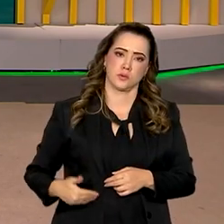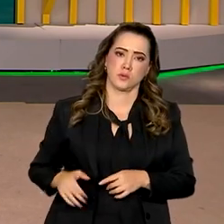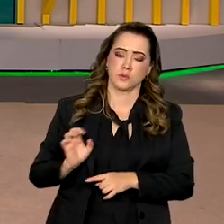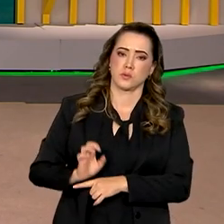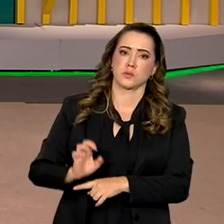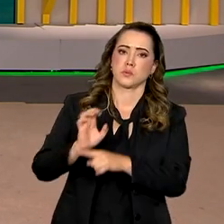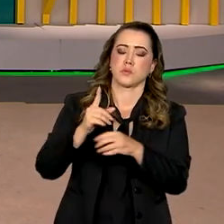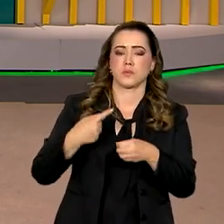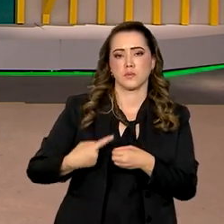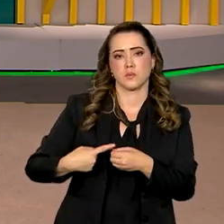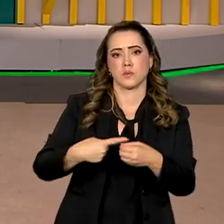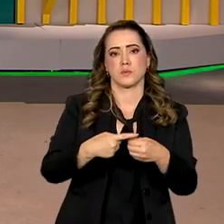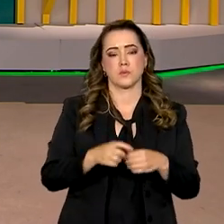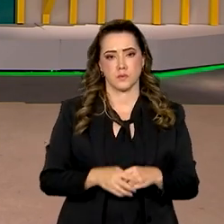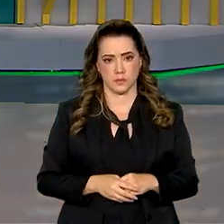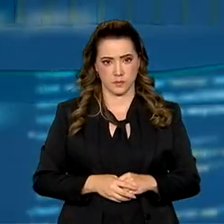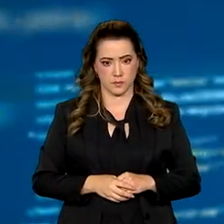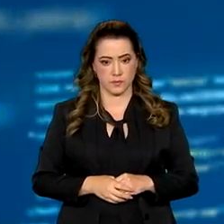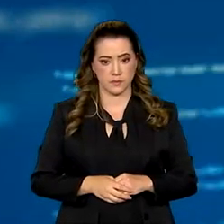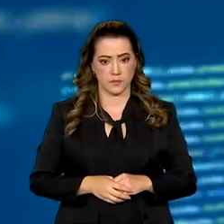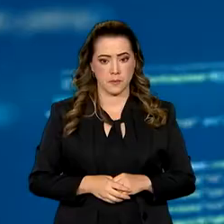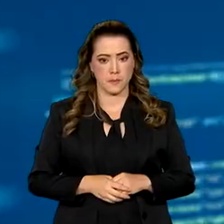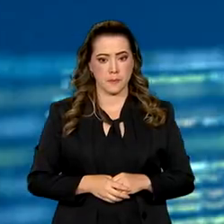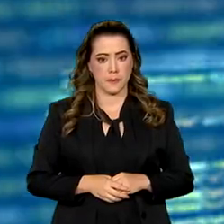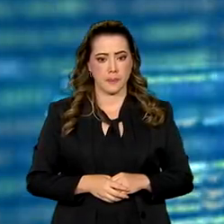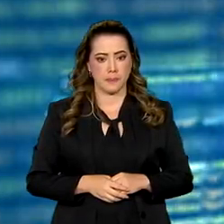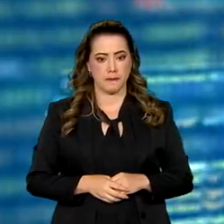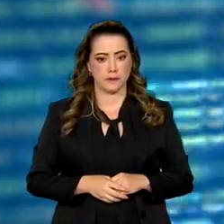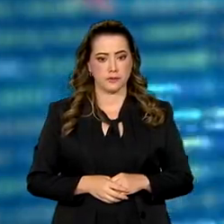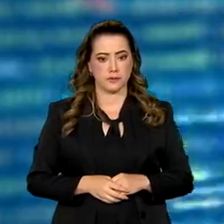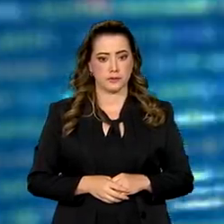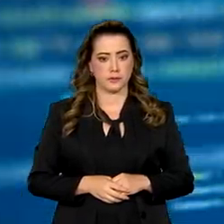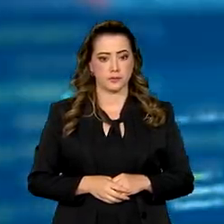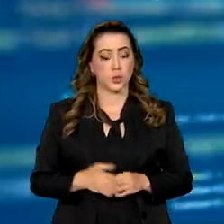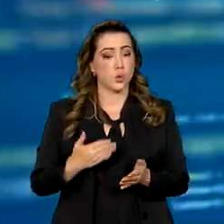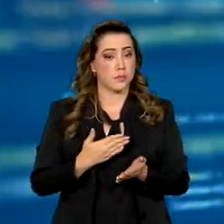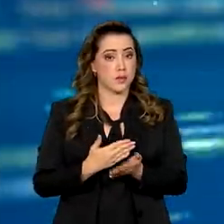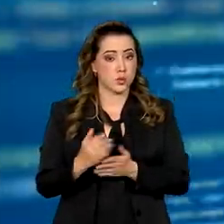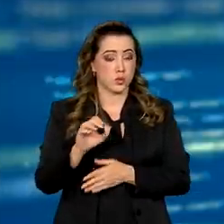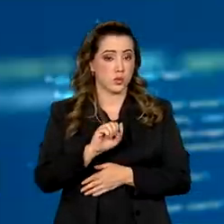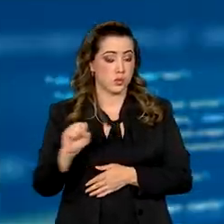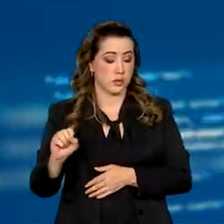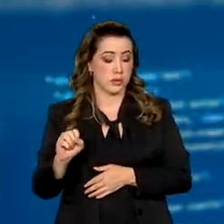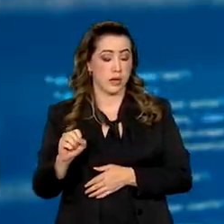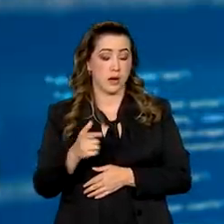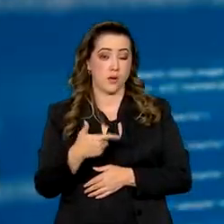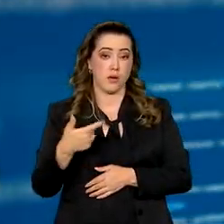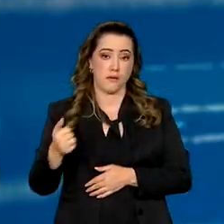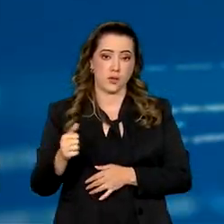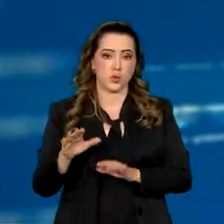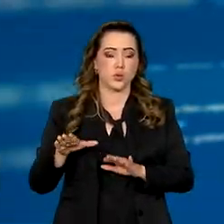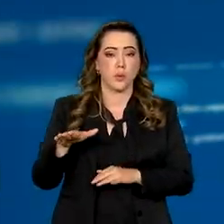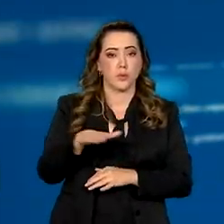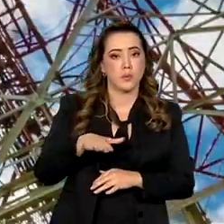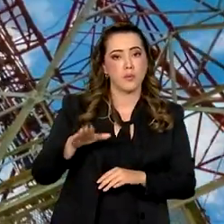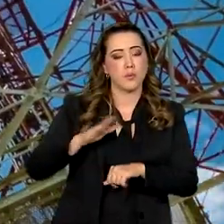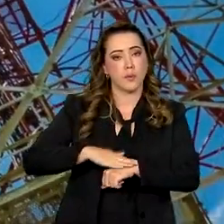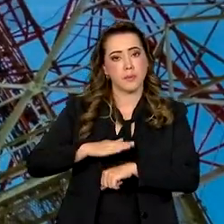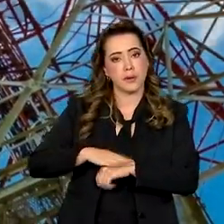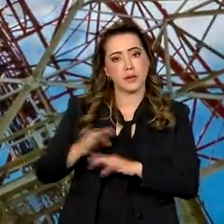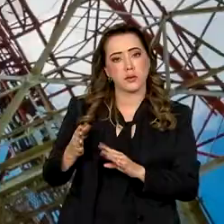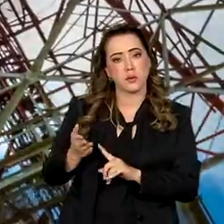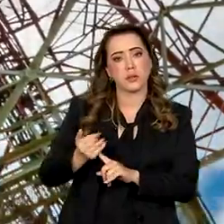governo, estados e municípios. Em pleno século XXI, era dominada pela tecnologia,